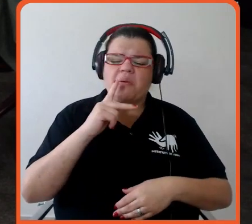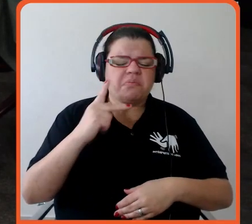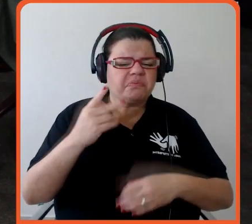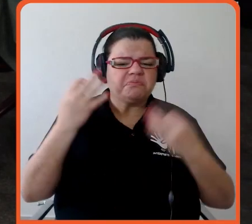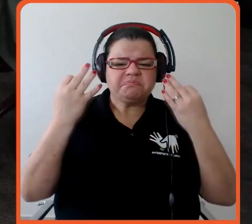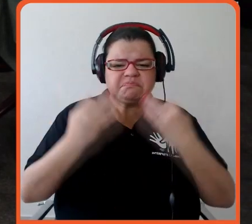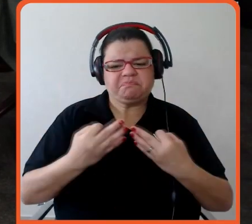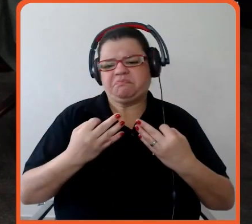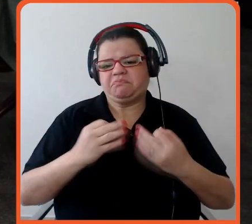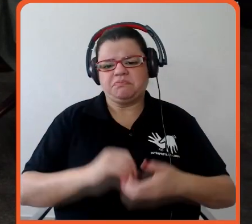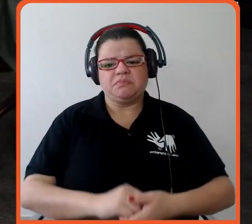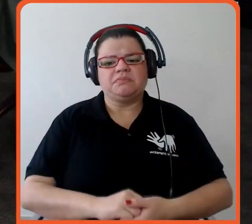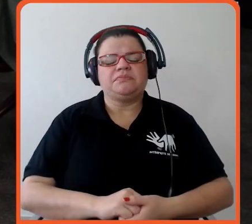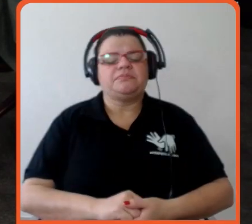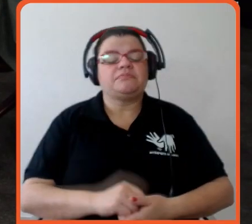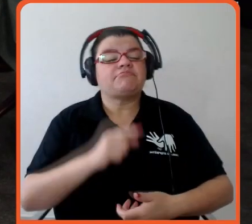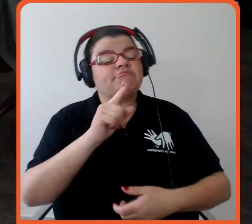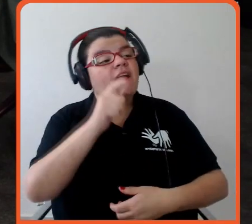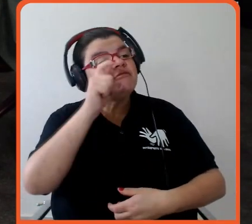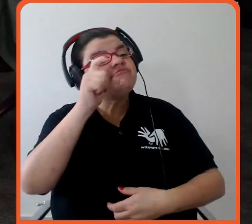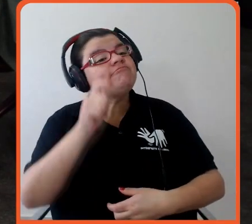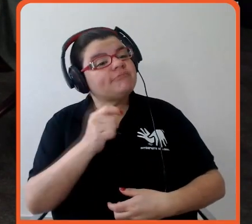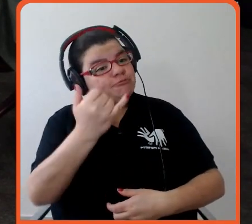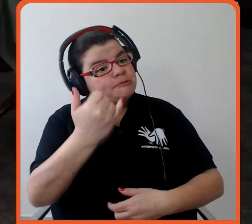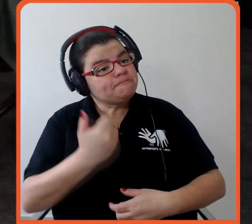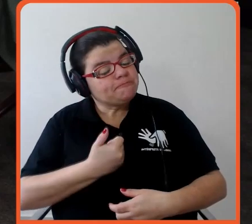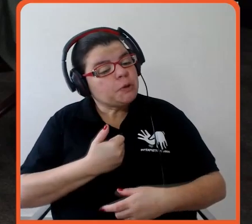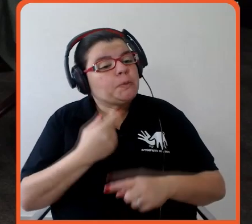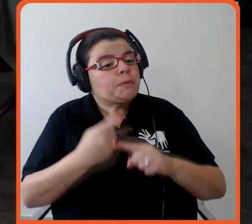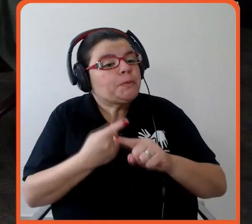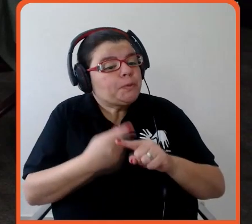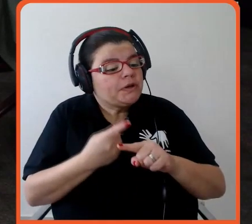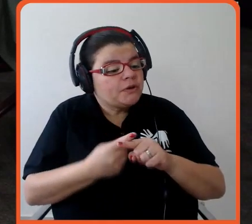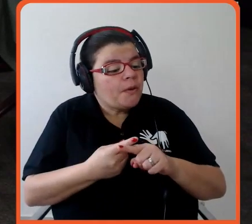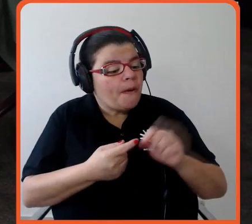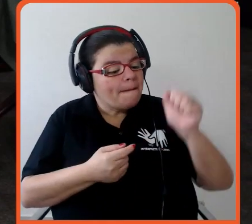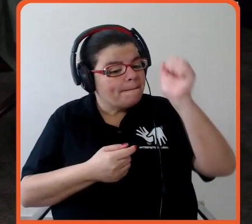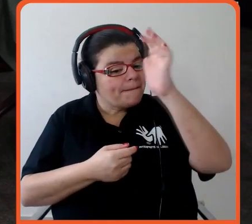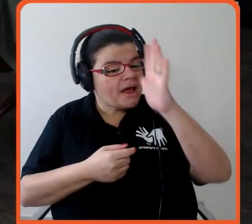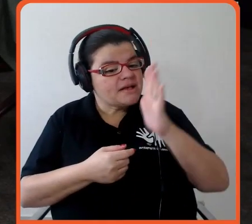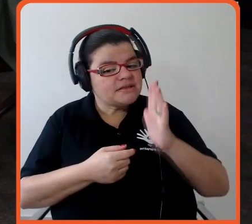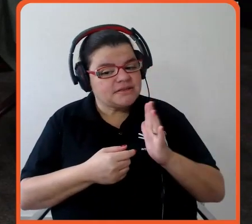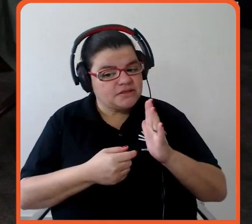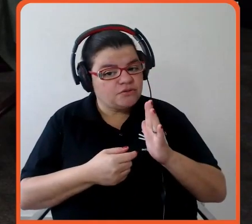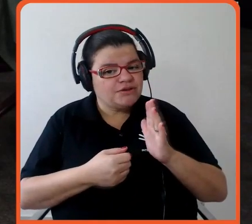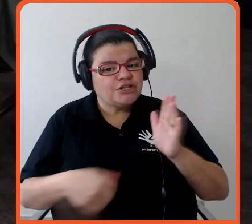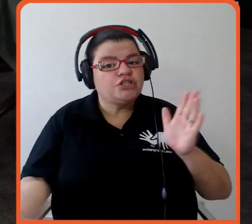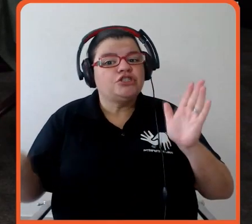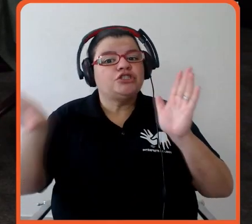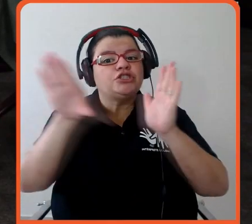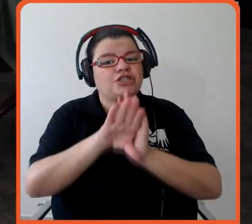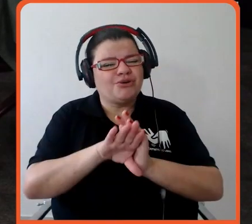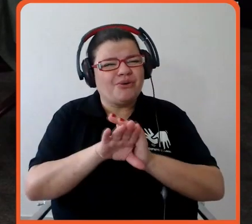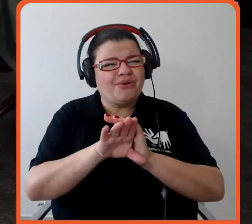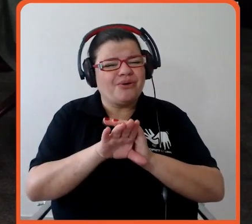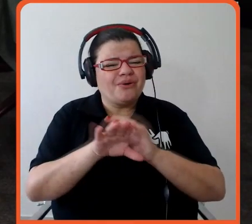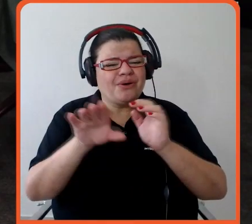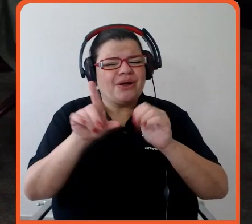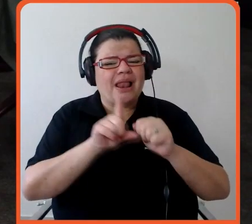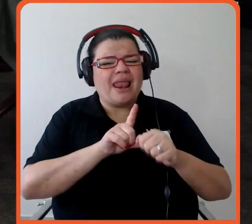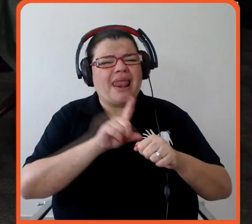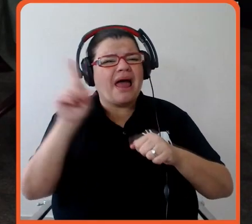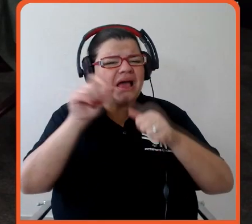Isso é interessante, né, Cristiano? O você está dizendo é que o Brasil chegou com uma imagem muito ruim, fez ali acordos